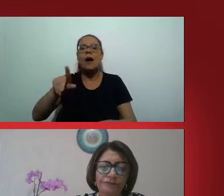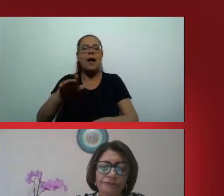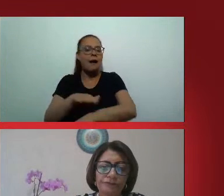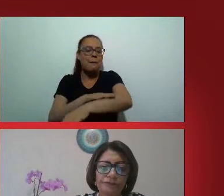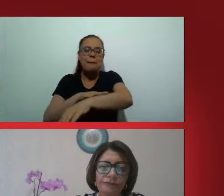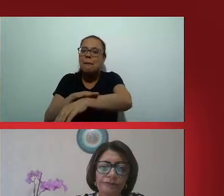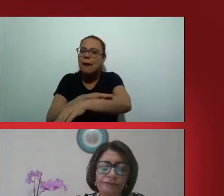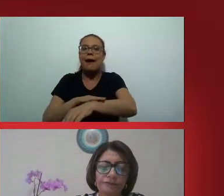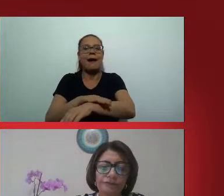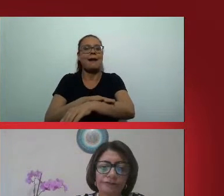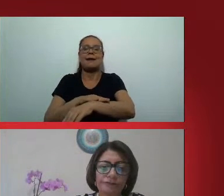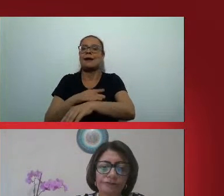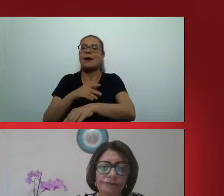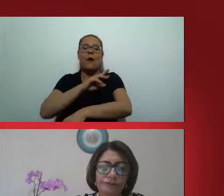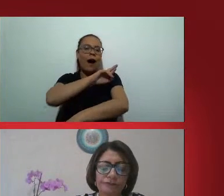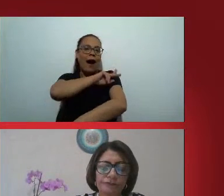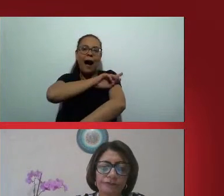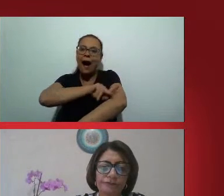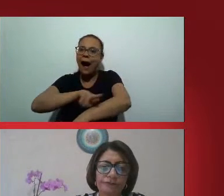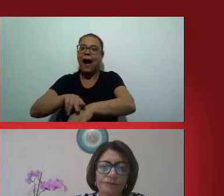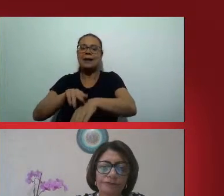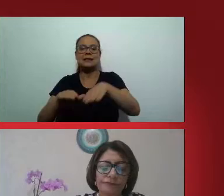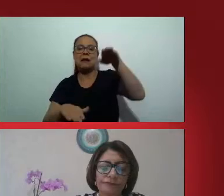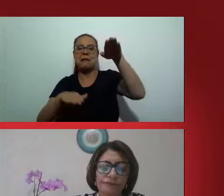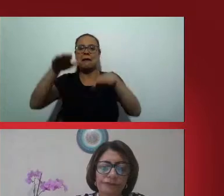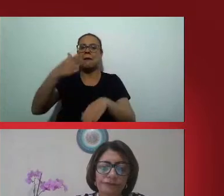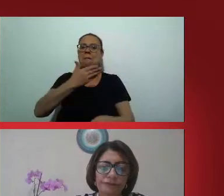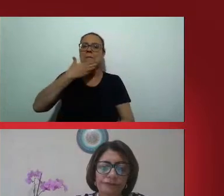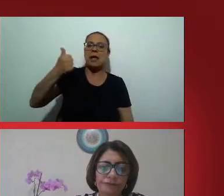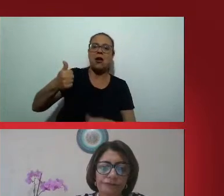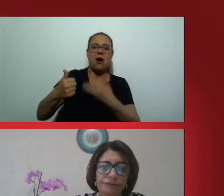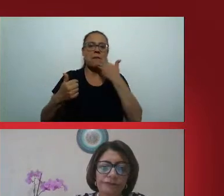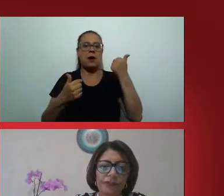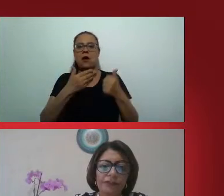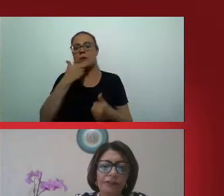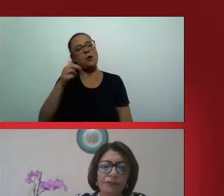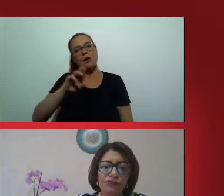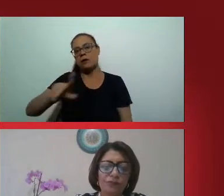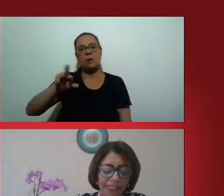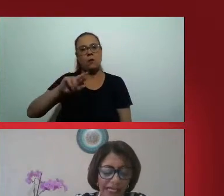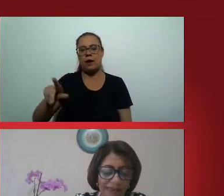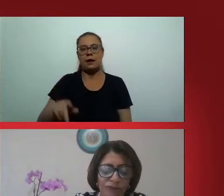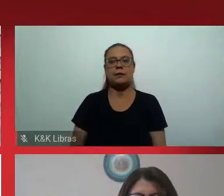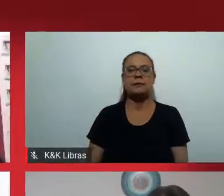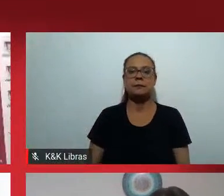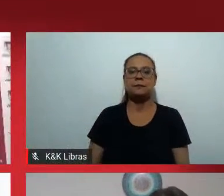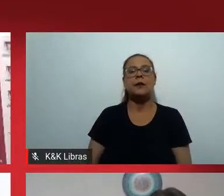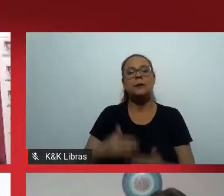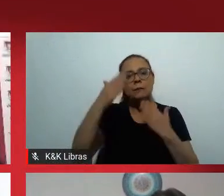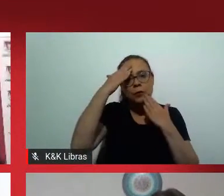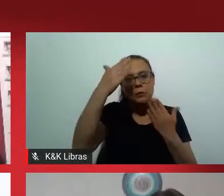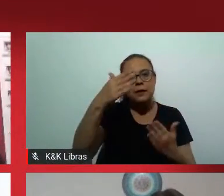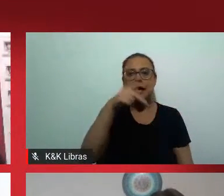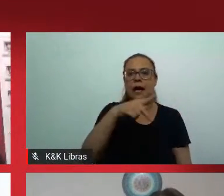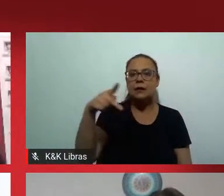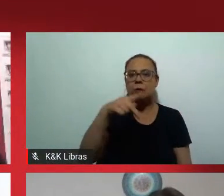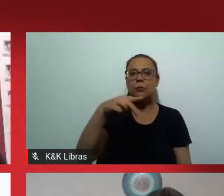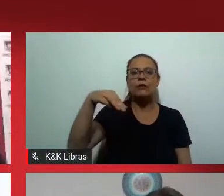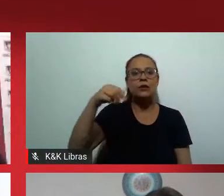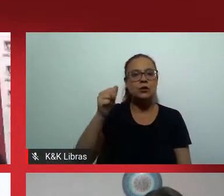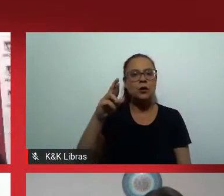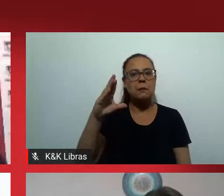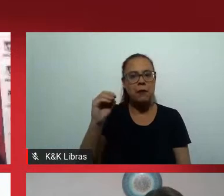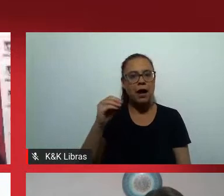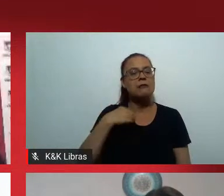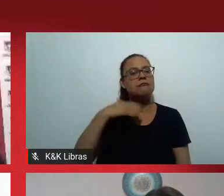diferença racial que vai tornar um profissional mais ou menos apto a ter um cargo de gestão muito obrigada professor ficou bem